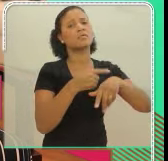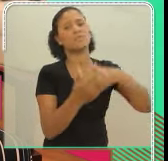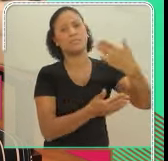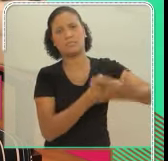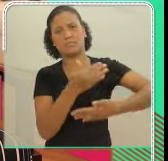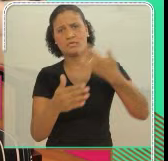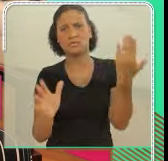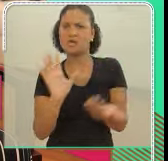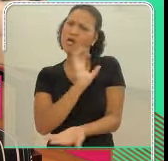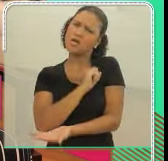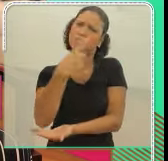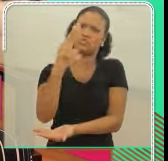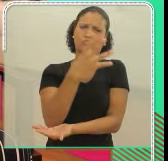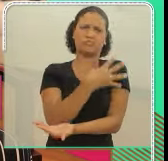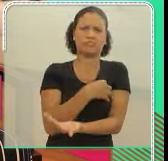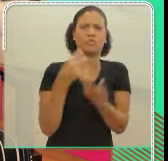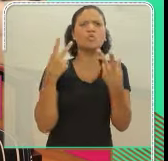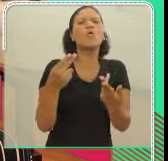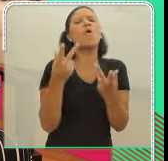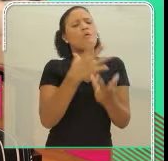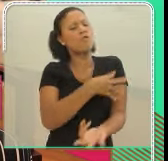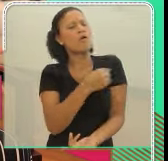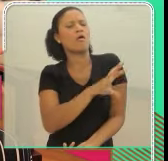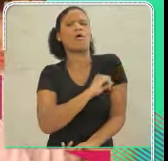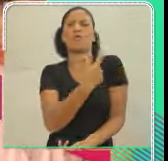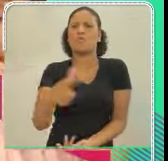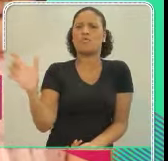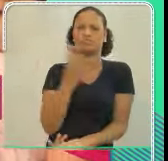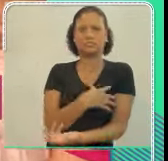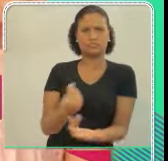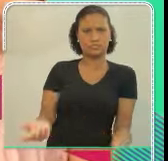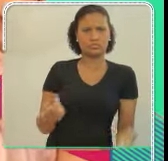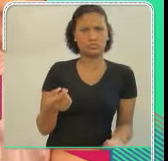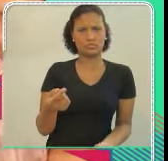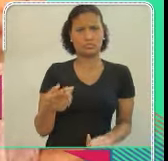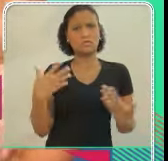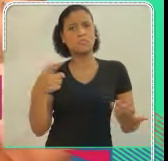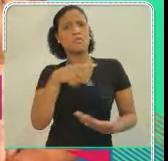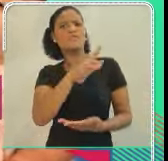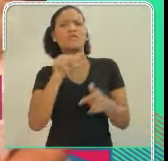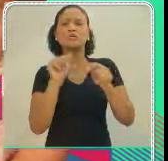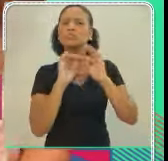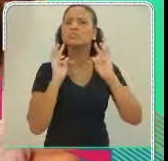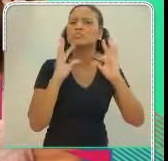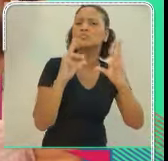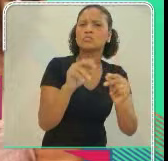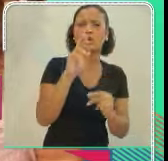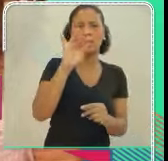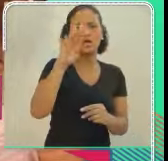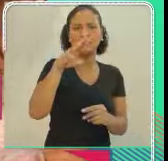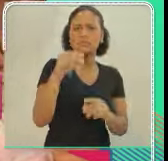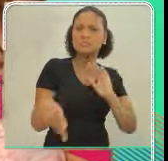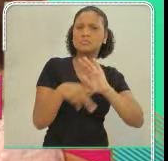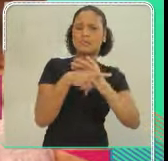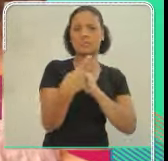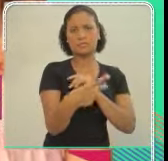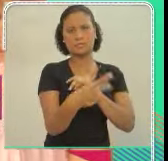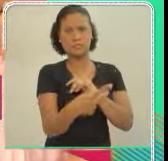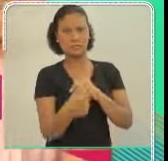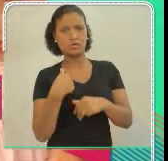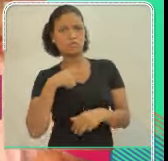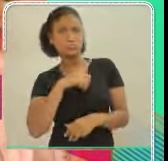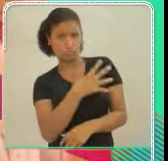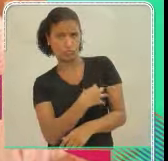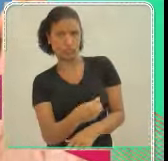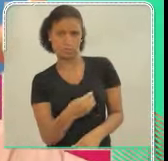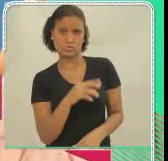ou que demore um pouco. Então, isso não é um problema, isso é uma questão de tempo. Ame seu filho como você vai amar qualquer